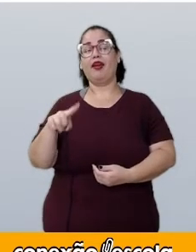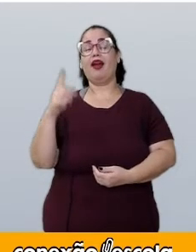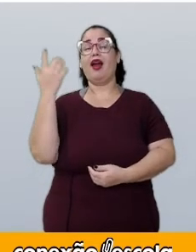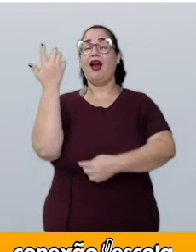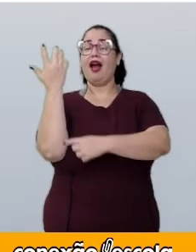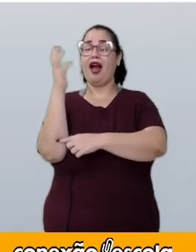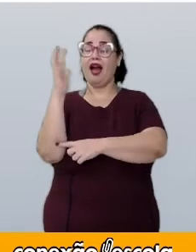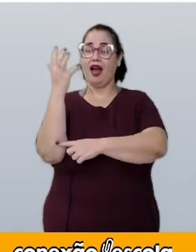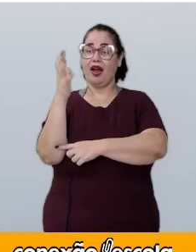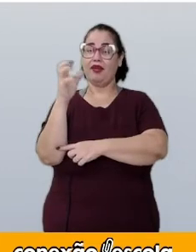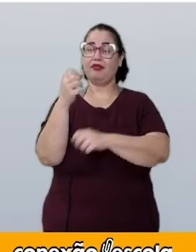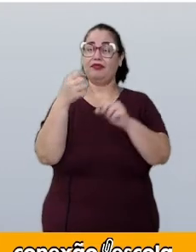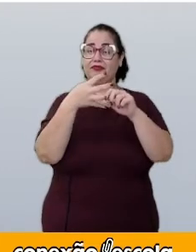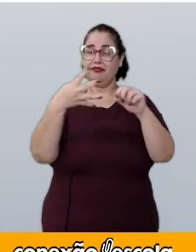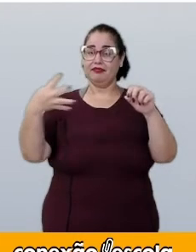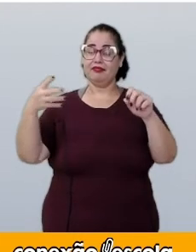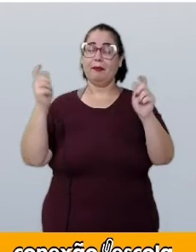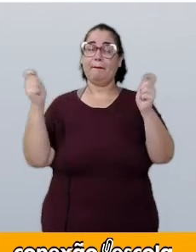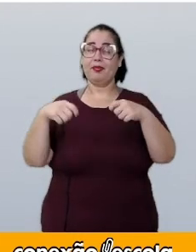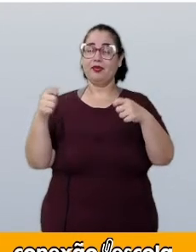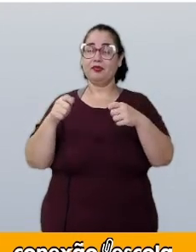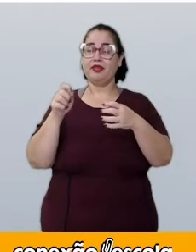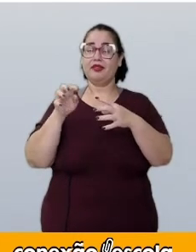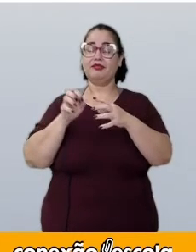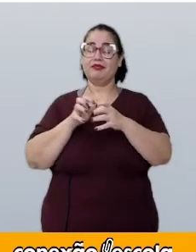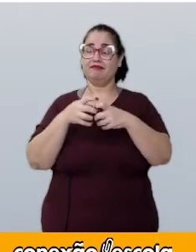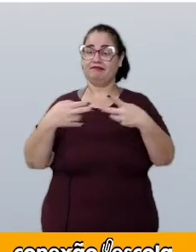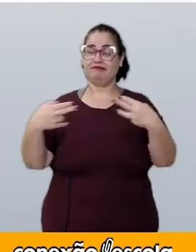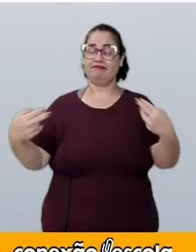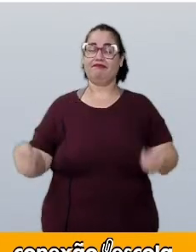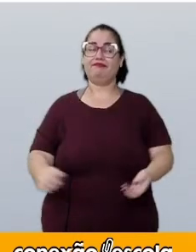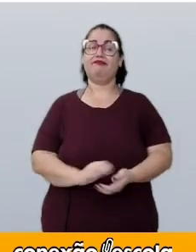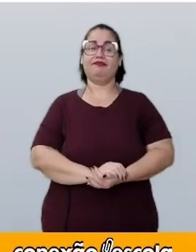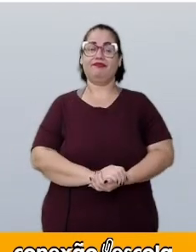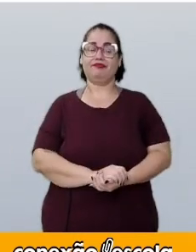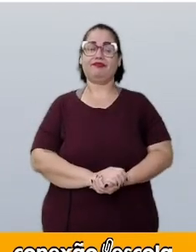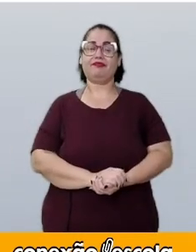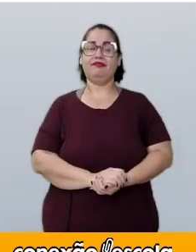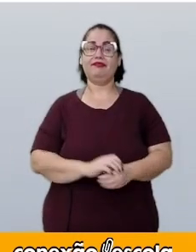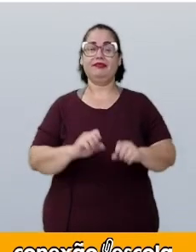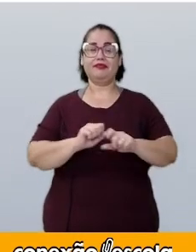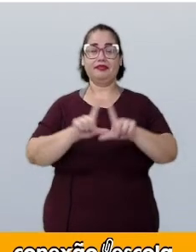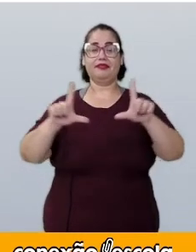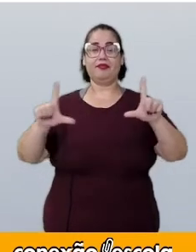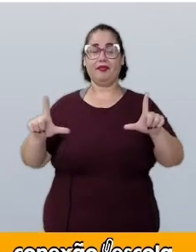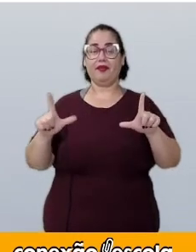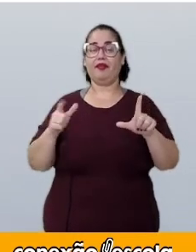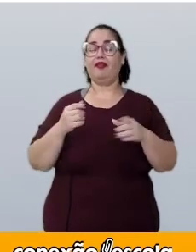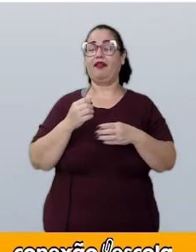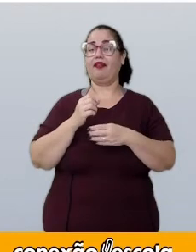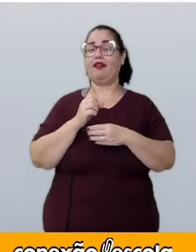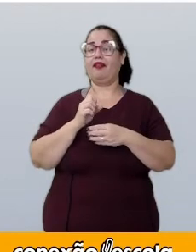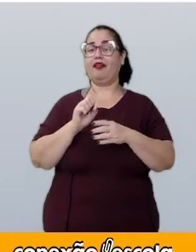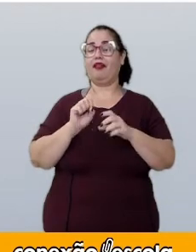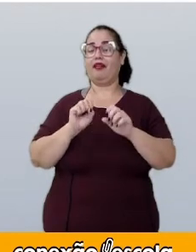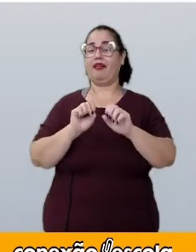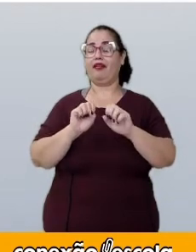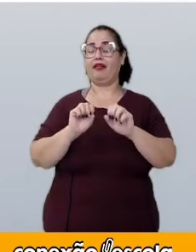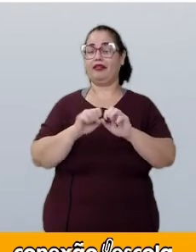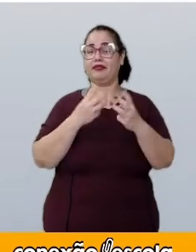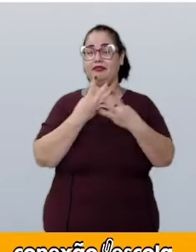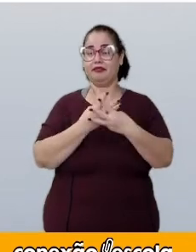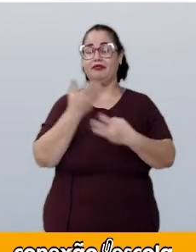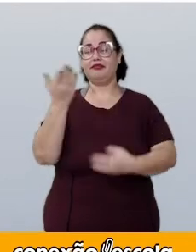árvore das possibilidades. No próximo slide, nós vamos ver um exemplo